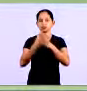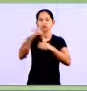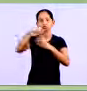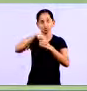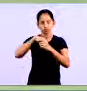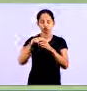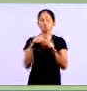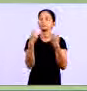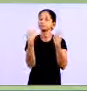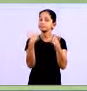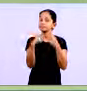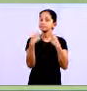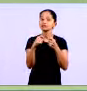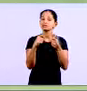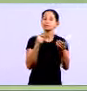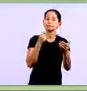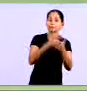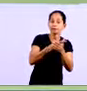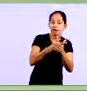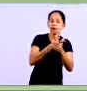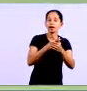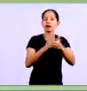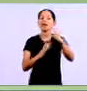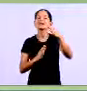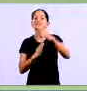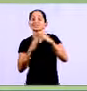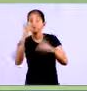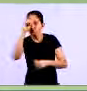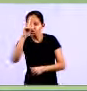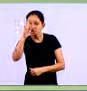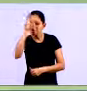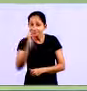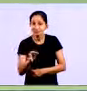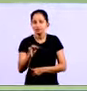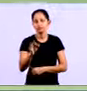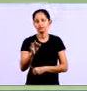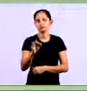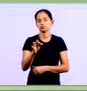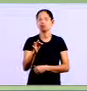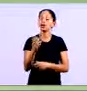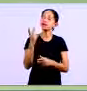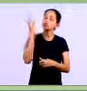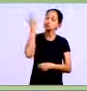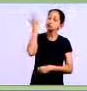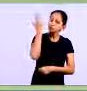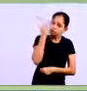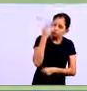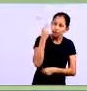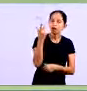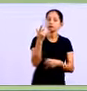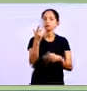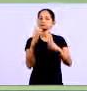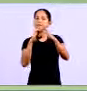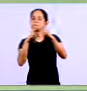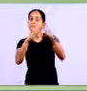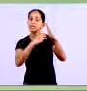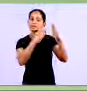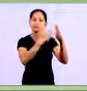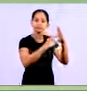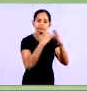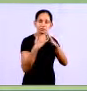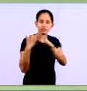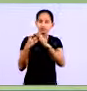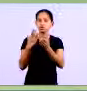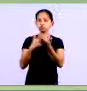que devem ser saudadas dentro do vencimento. É comum, nas empresas, as mercadorias